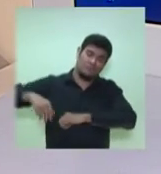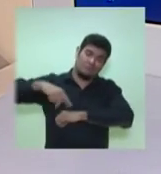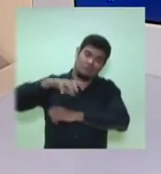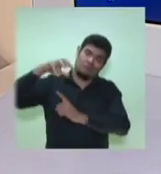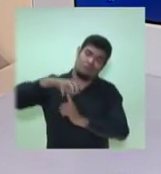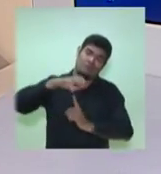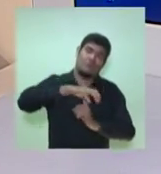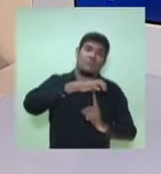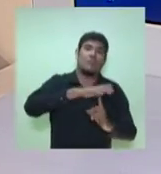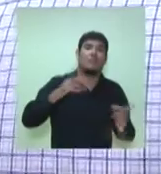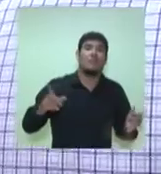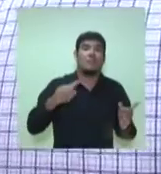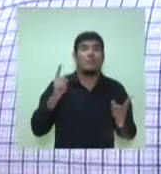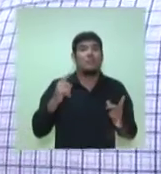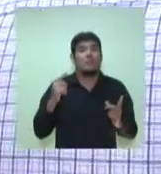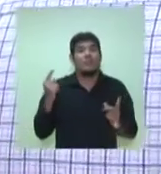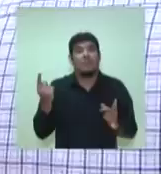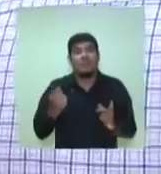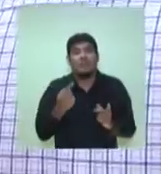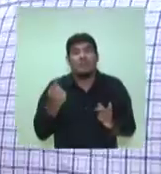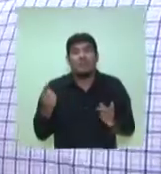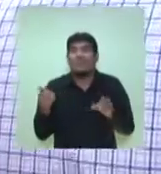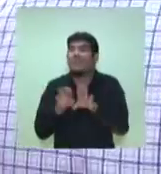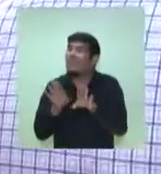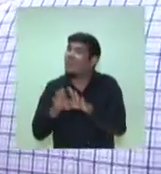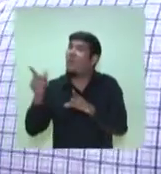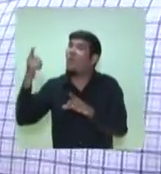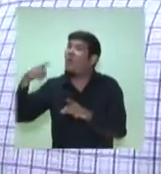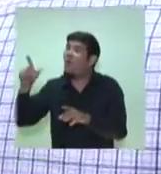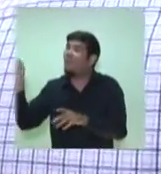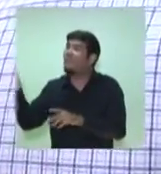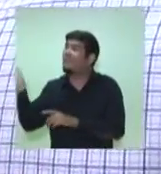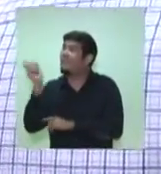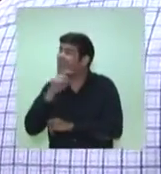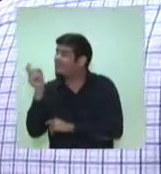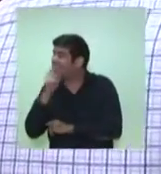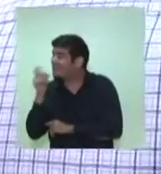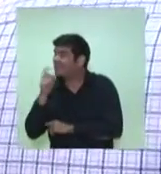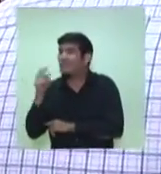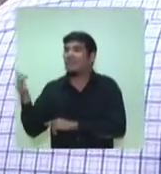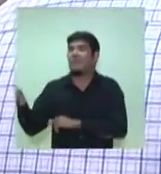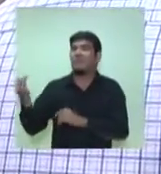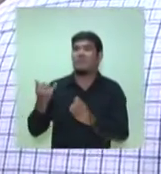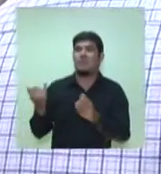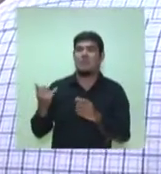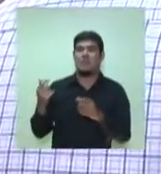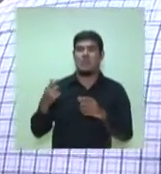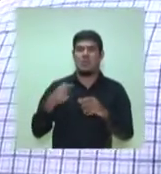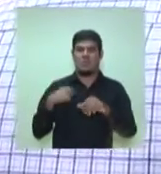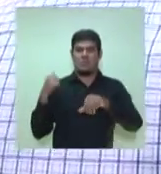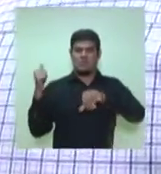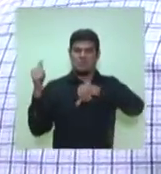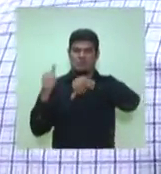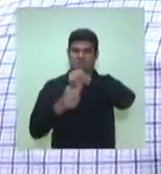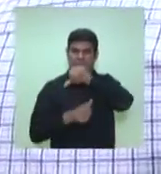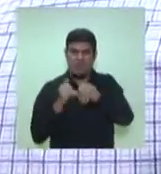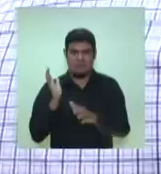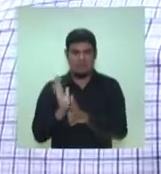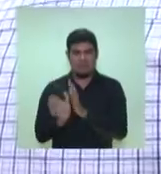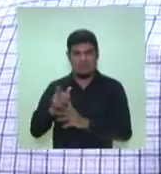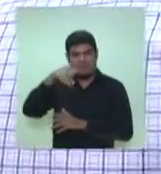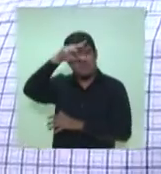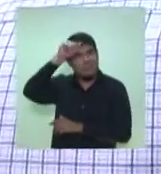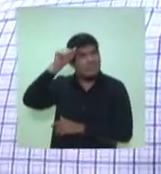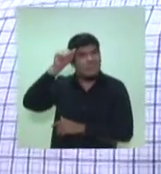e também desmistificar um discurso que também não é verdadeiro, que é o discurso da revitalização do centro histórico de Manaus. O centro de